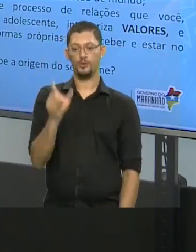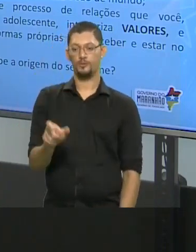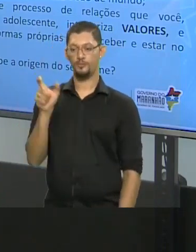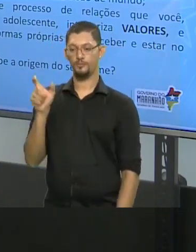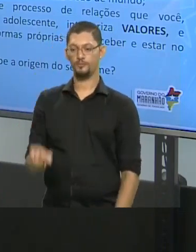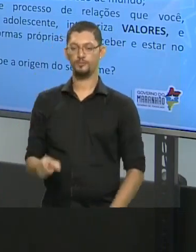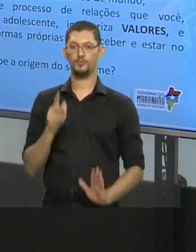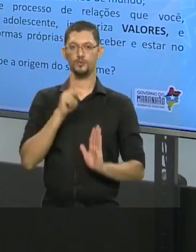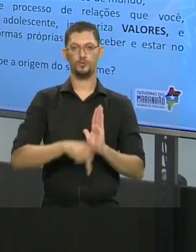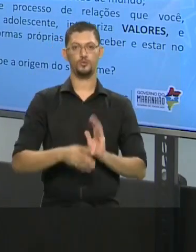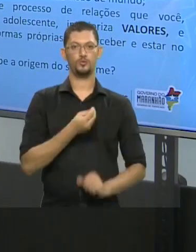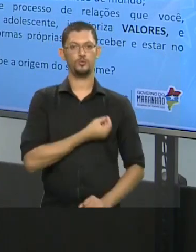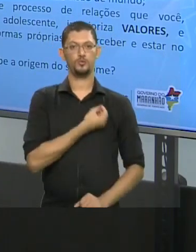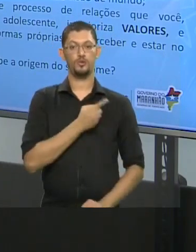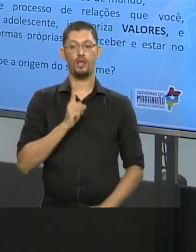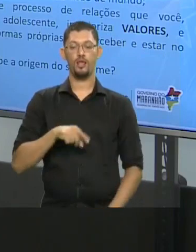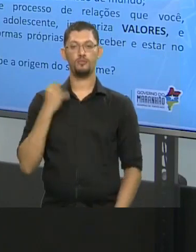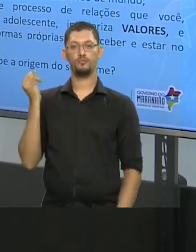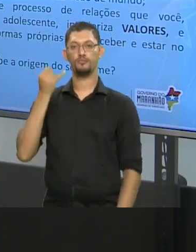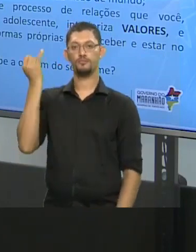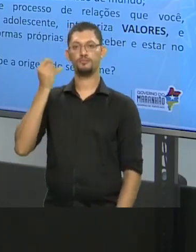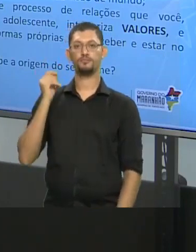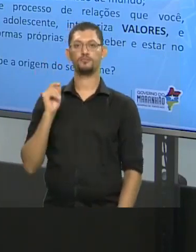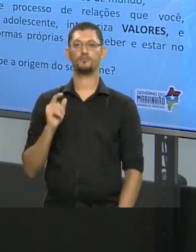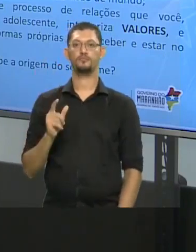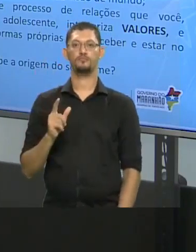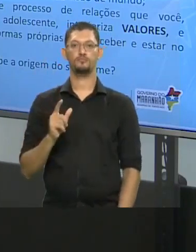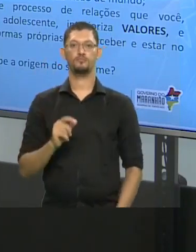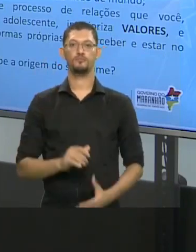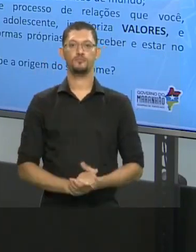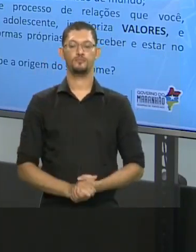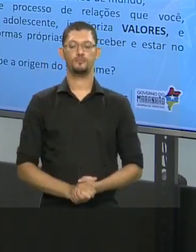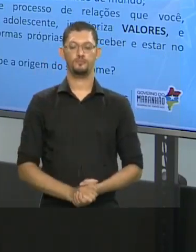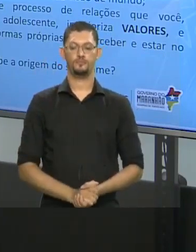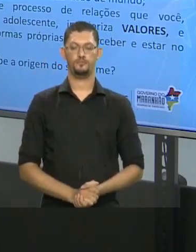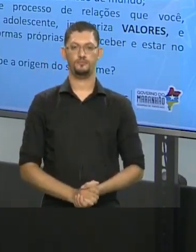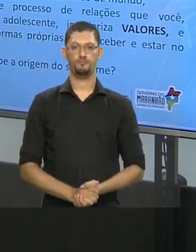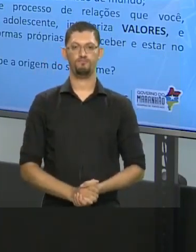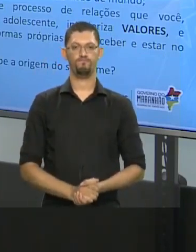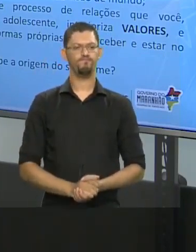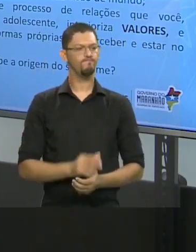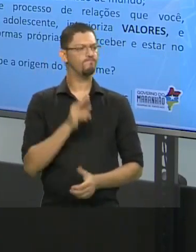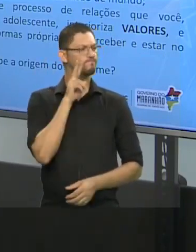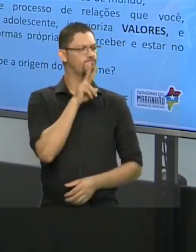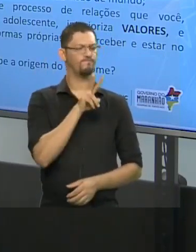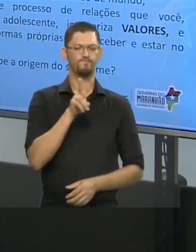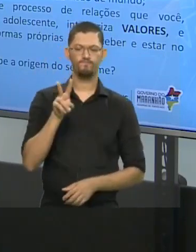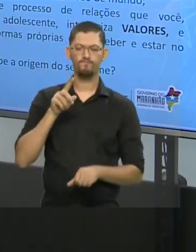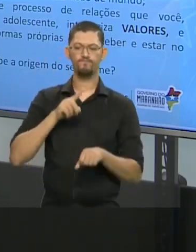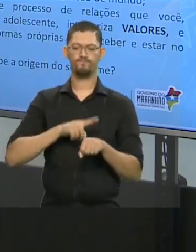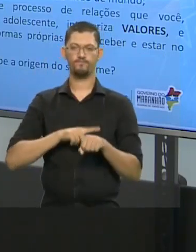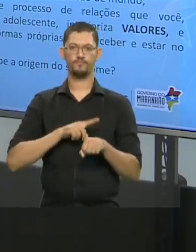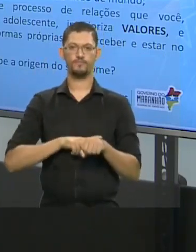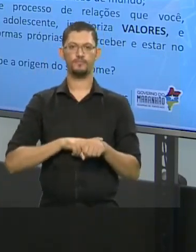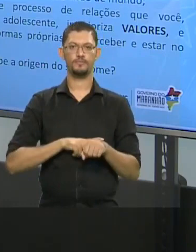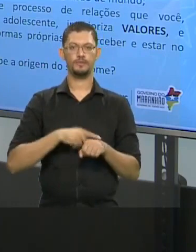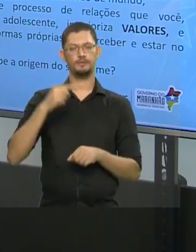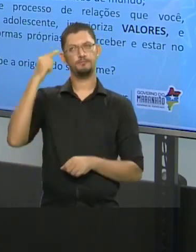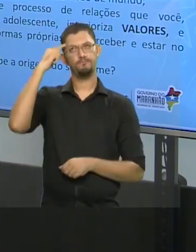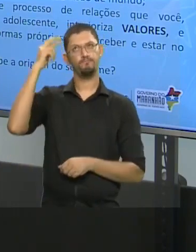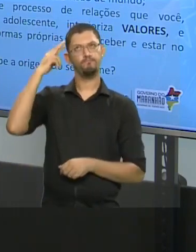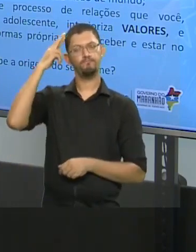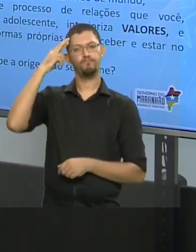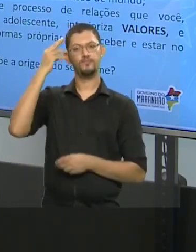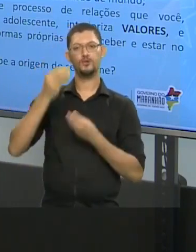Dentro do projeto de vida é muito importante a gente dar uma olhada, dedicar um tempo para eu pensar